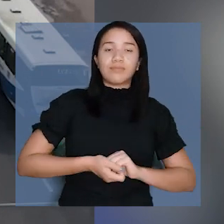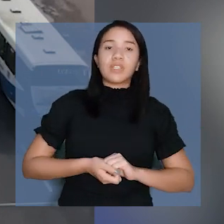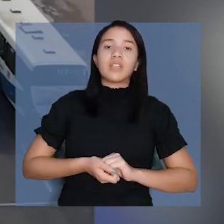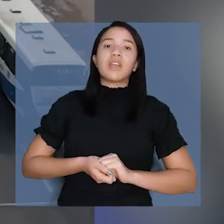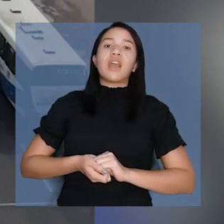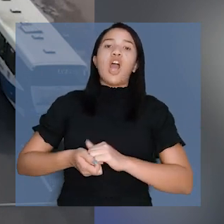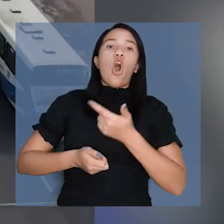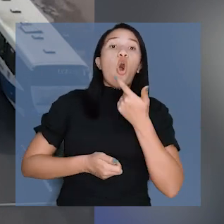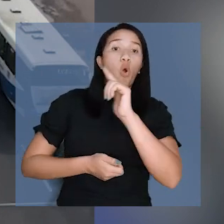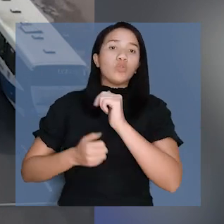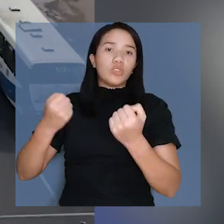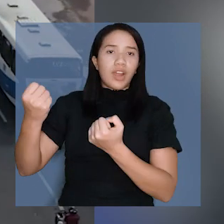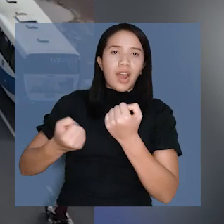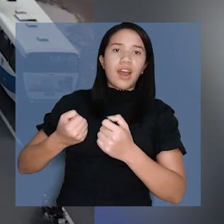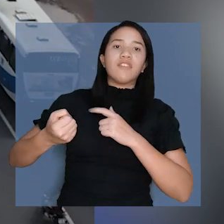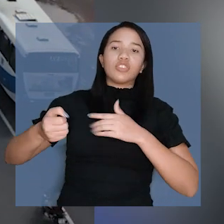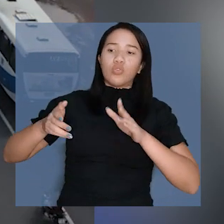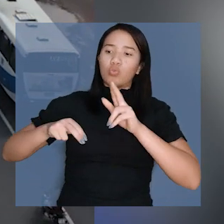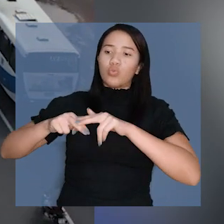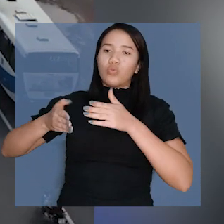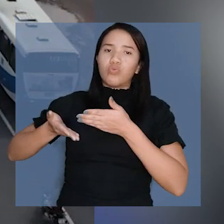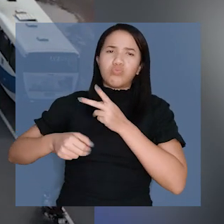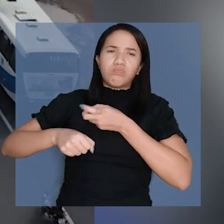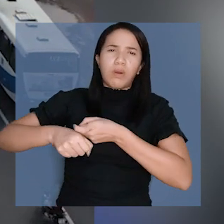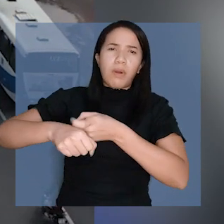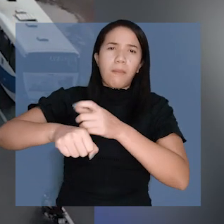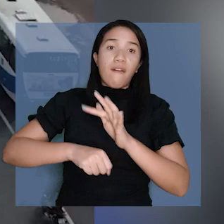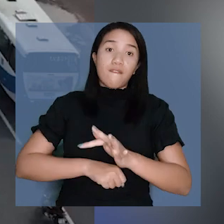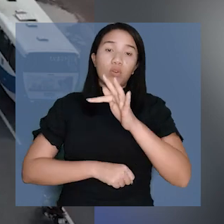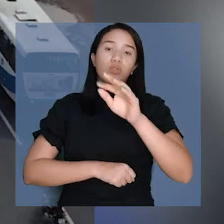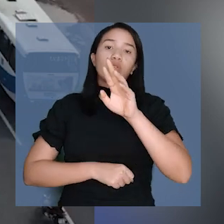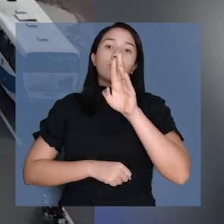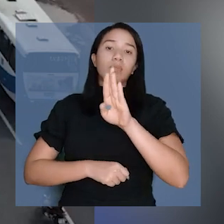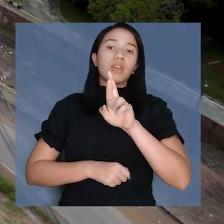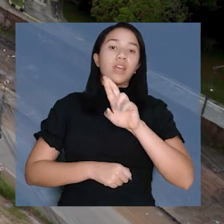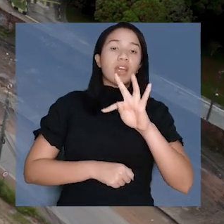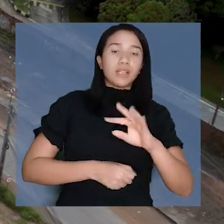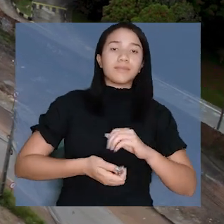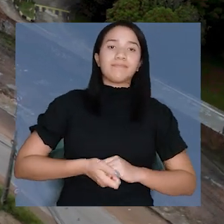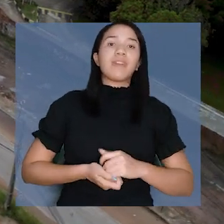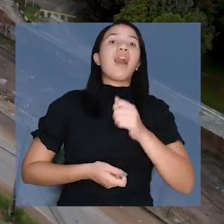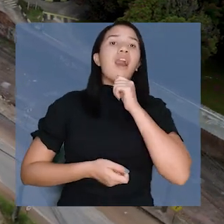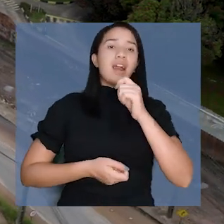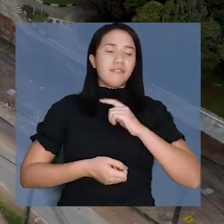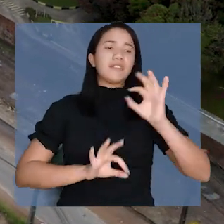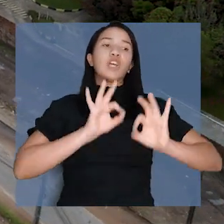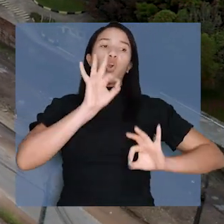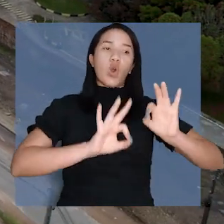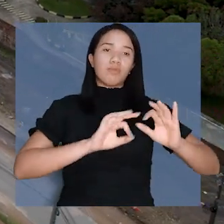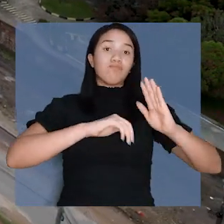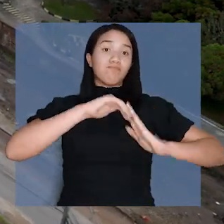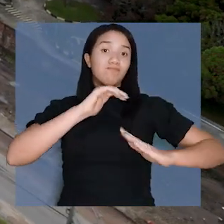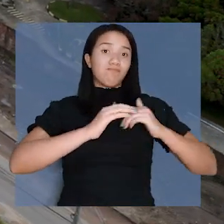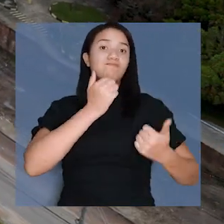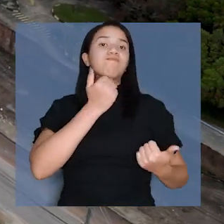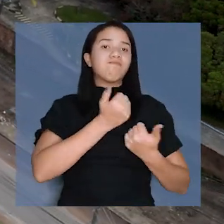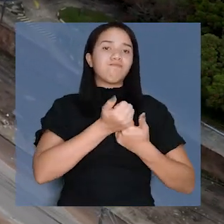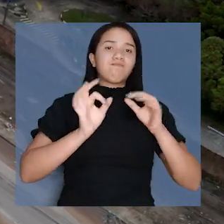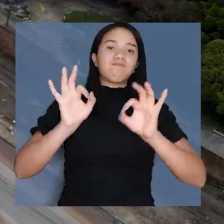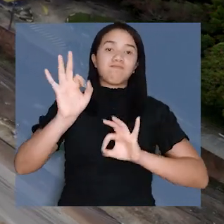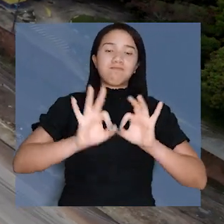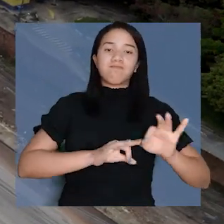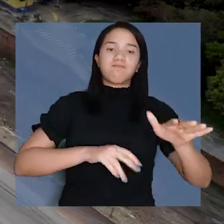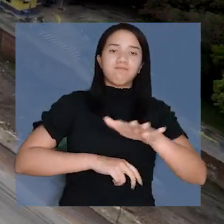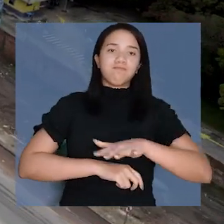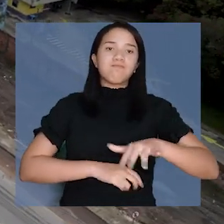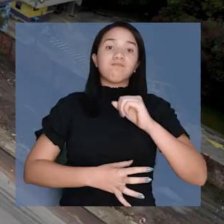área. Veículos leves e motos vão utilizar as faixas em concreto do futuro BRT. E ainda uma ação integrada dará apoio na